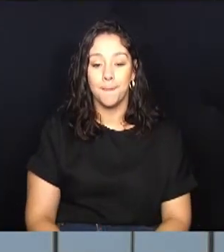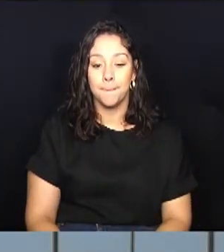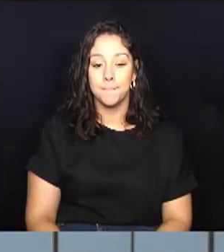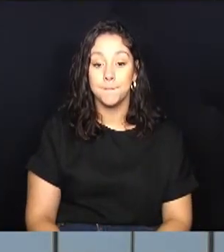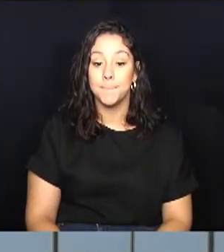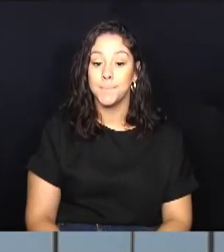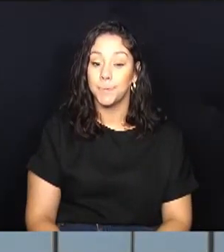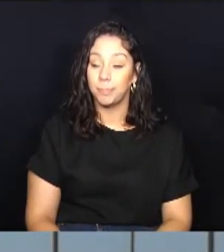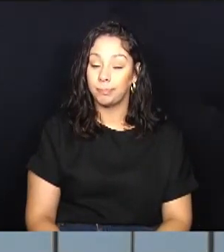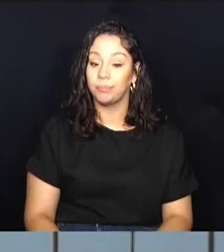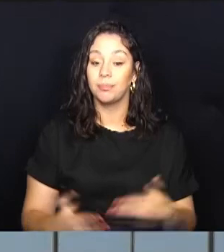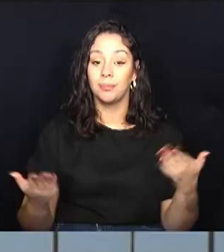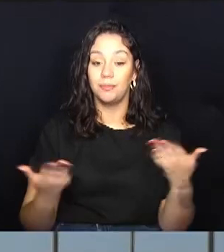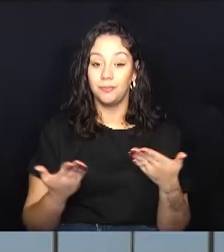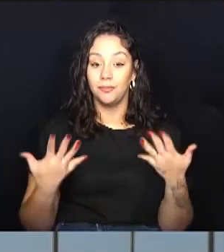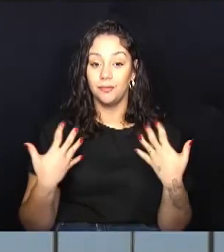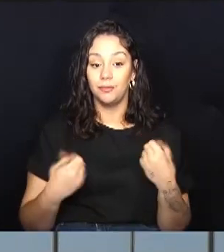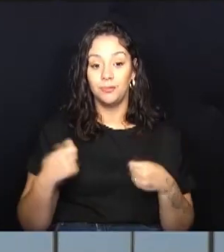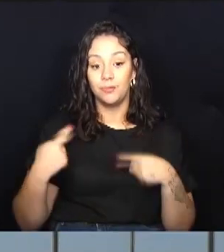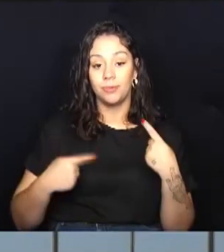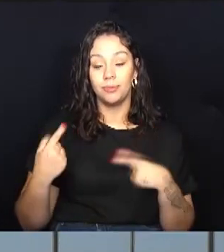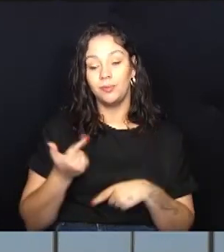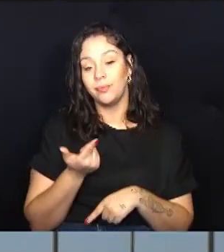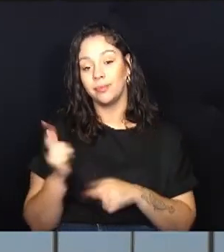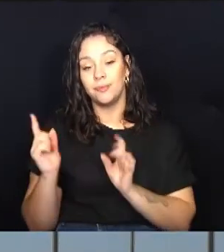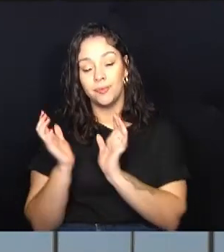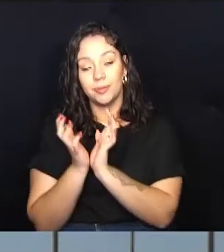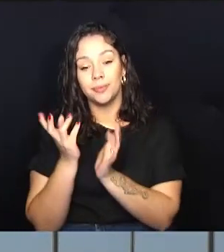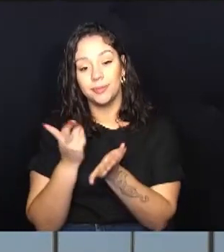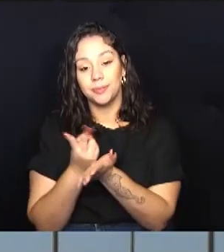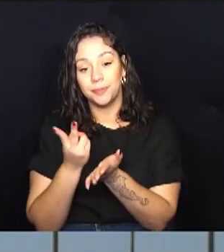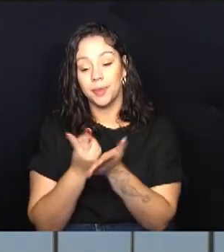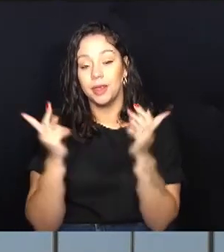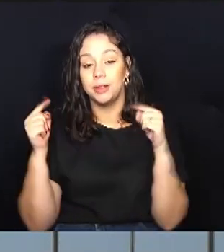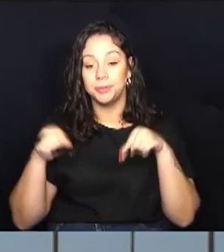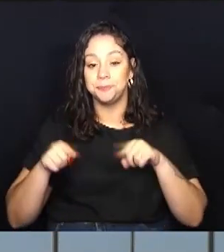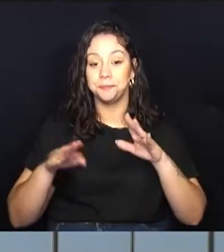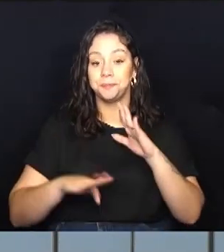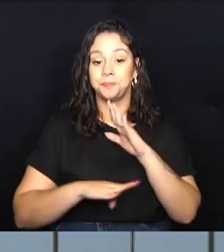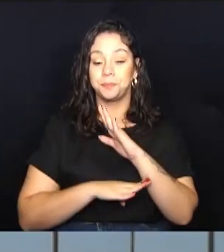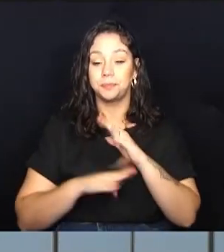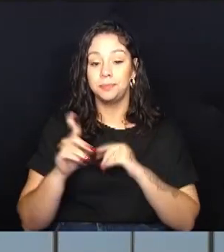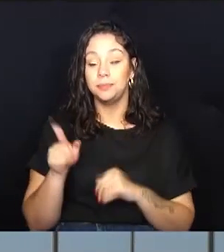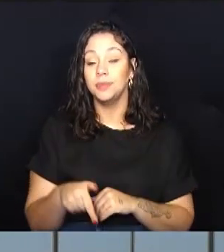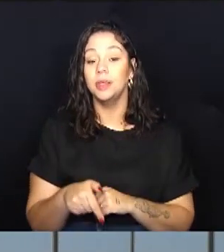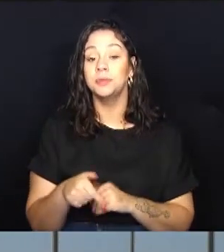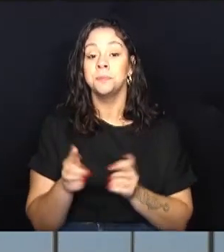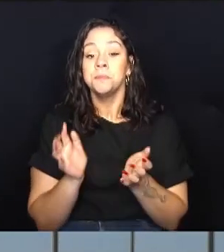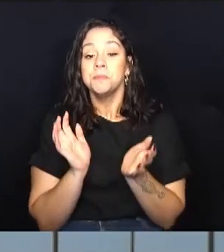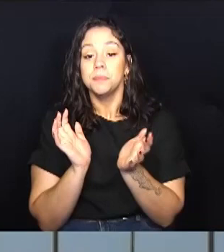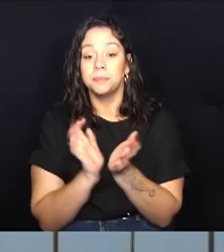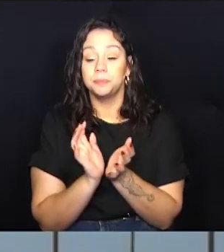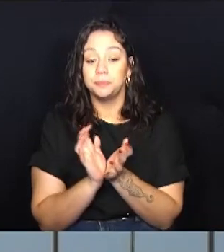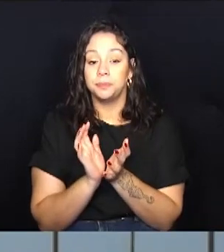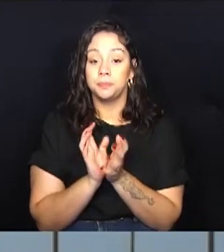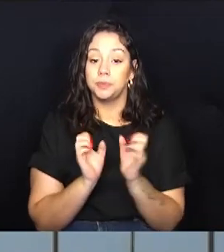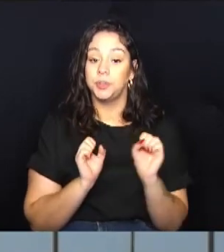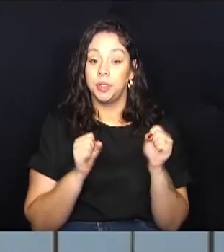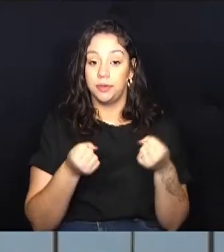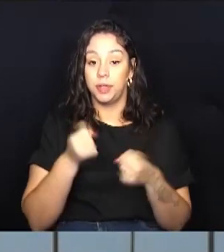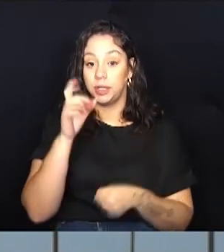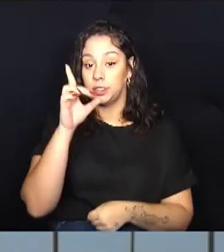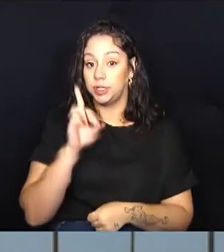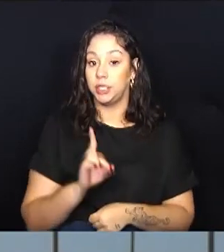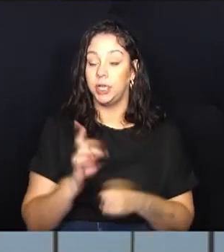E agora a gente fala de uma outra comissão permanente aqui da Câmara de Campinas, que é a Comissão de Defesa dos Direitos